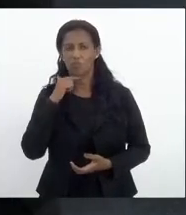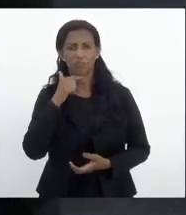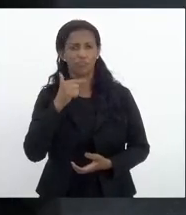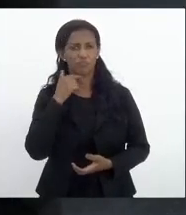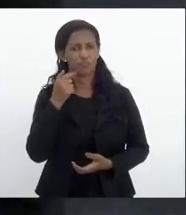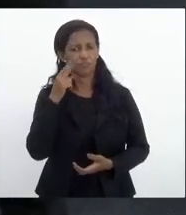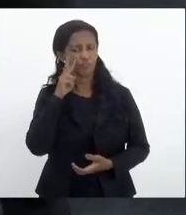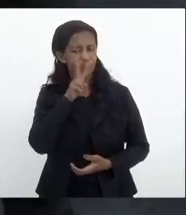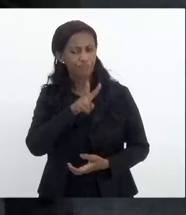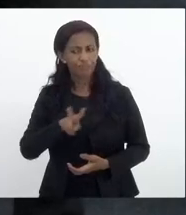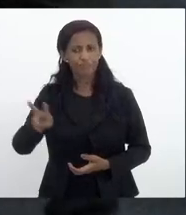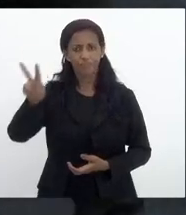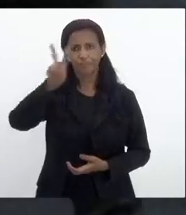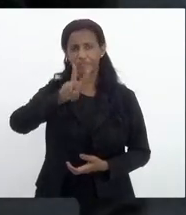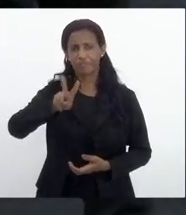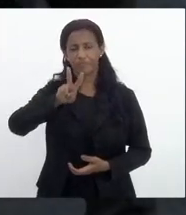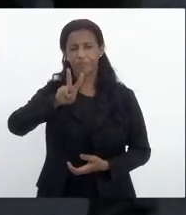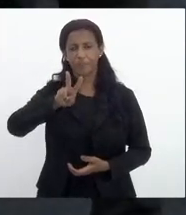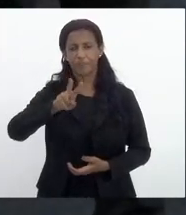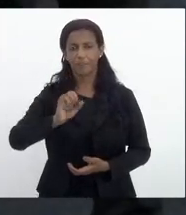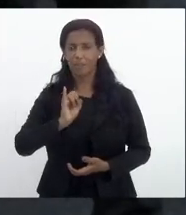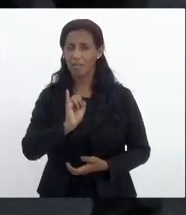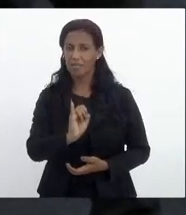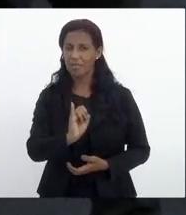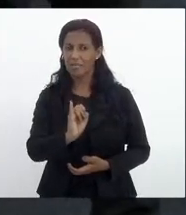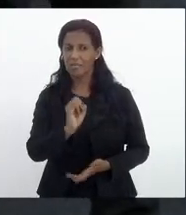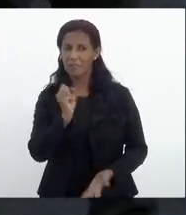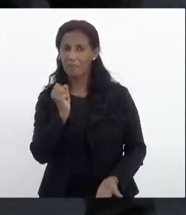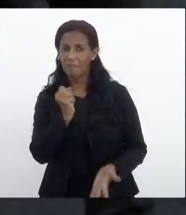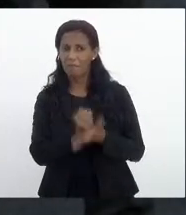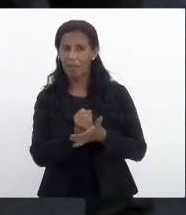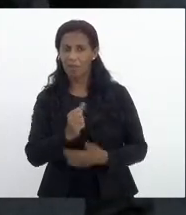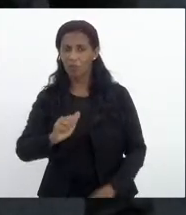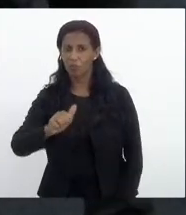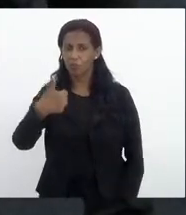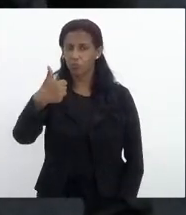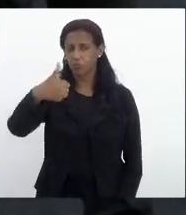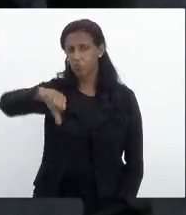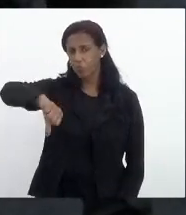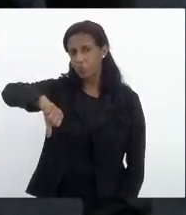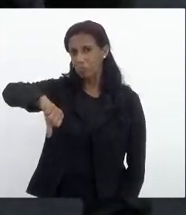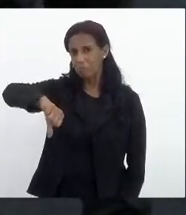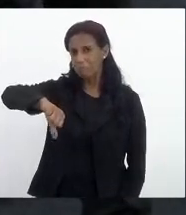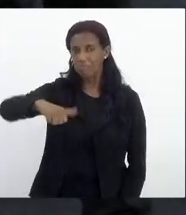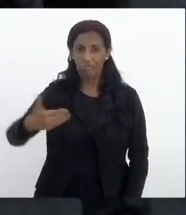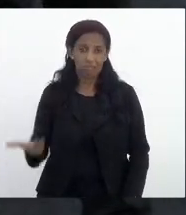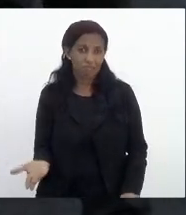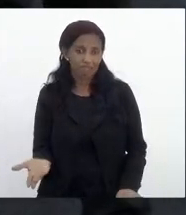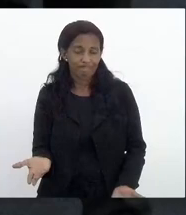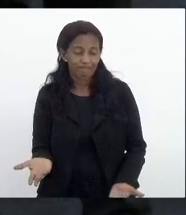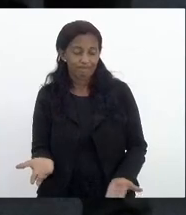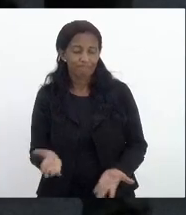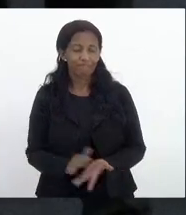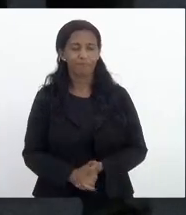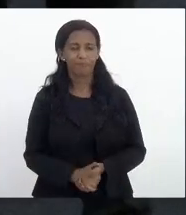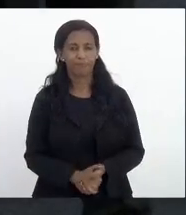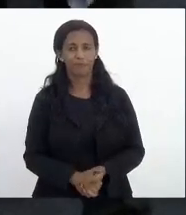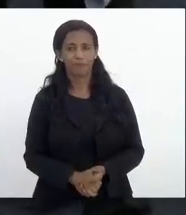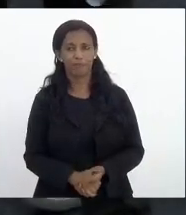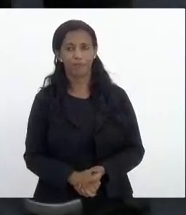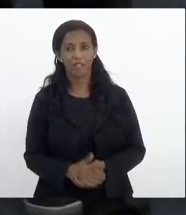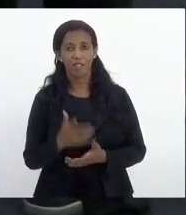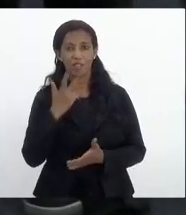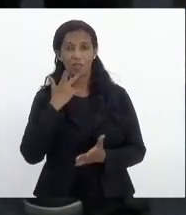visualizar se isso é um impacto positivo ou negativo isso está dizendo